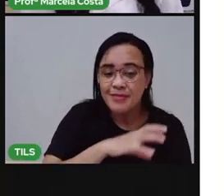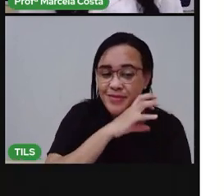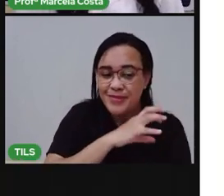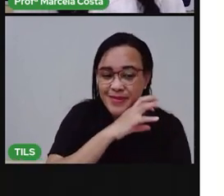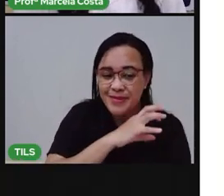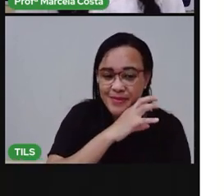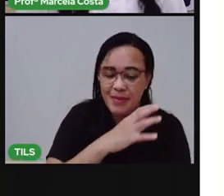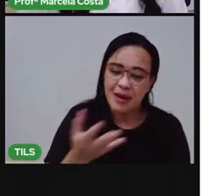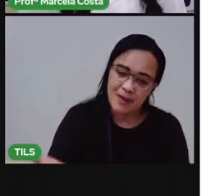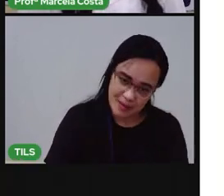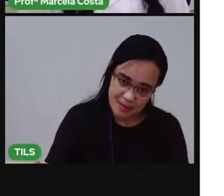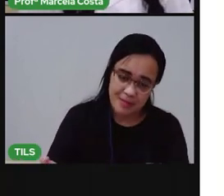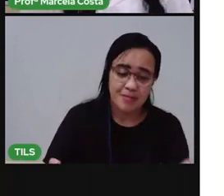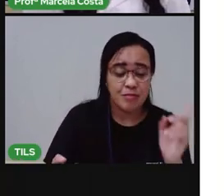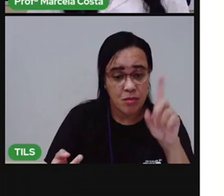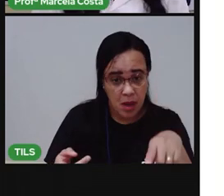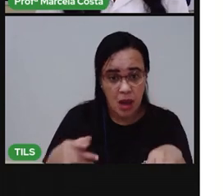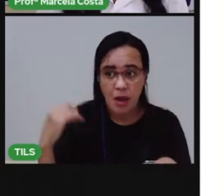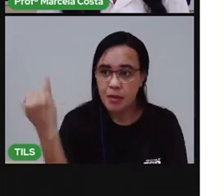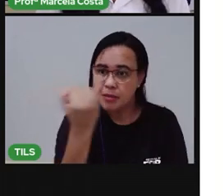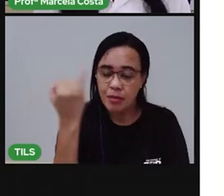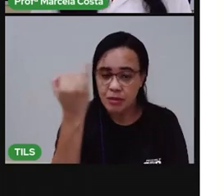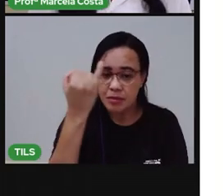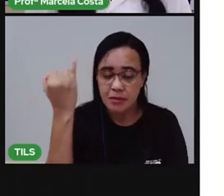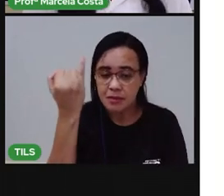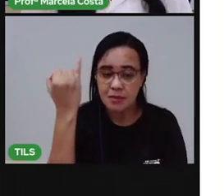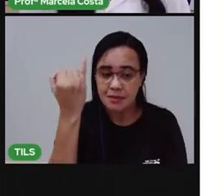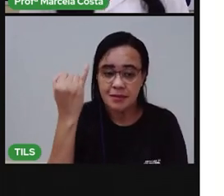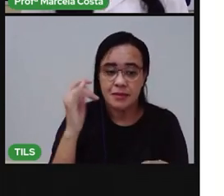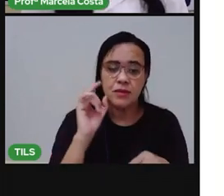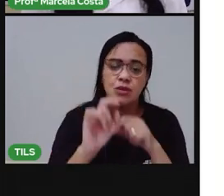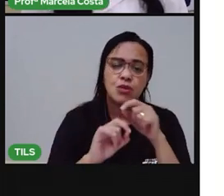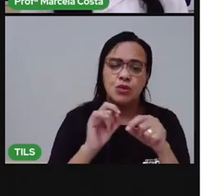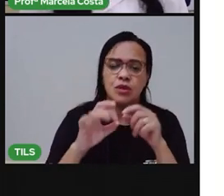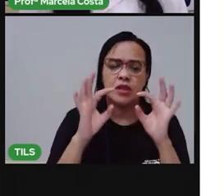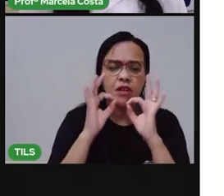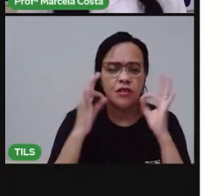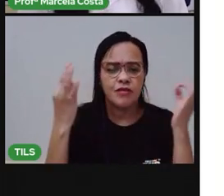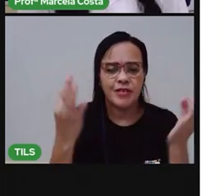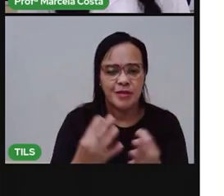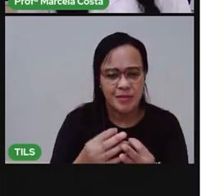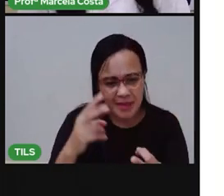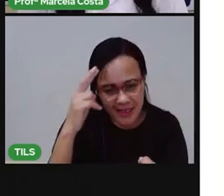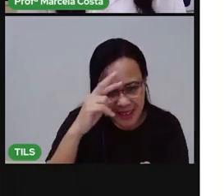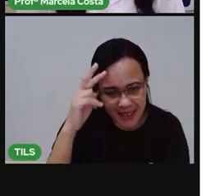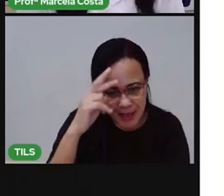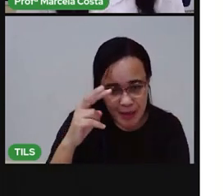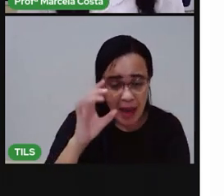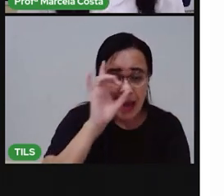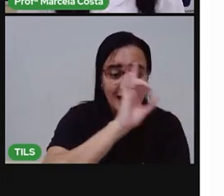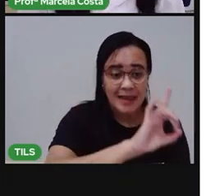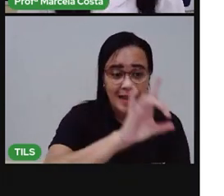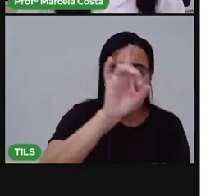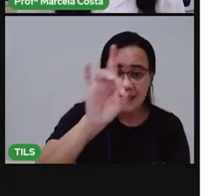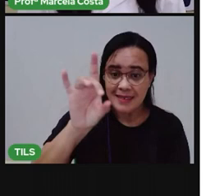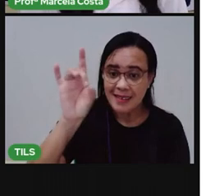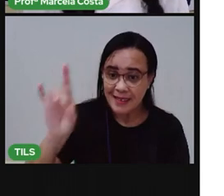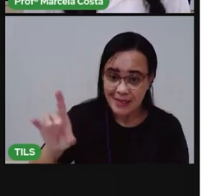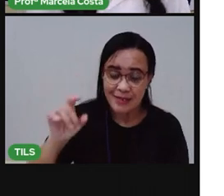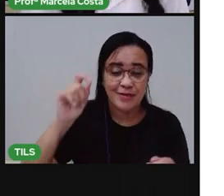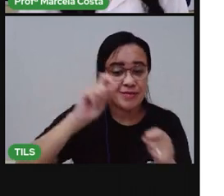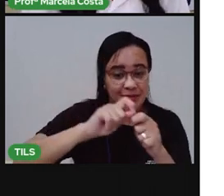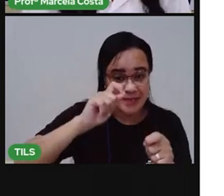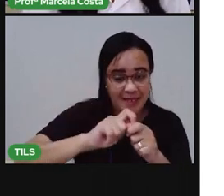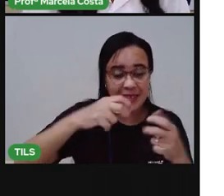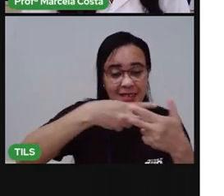Lembre-se que é muito importante em um ambiente familiar dividir as tarefas. E essa pode ser uma tarefa que você pode assumir.